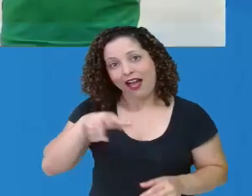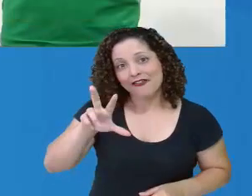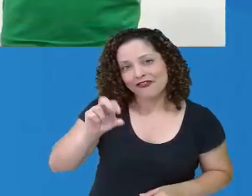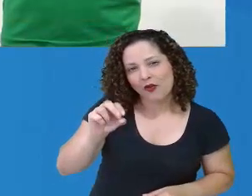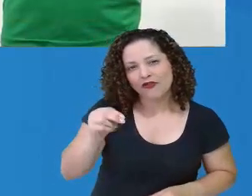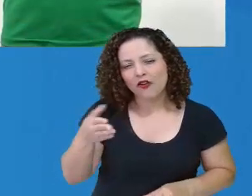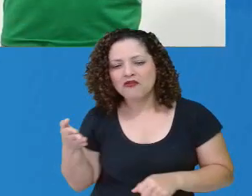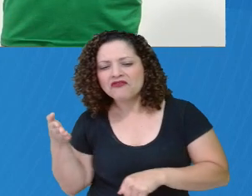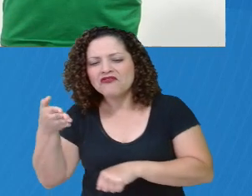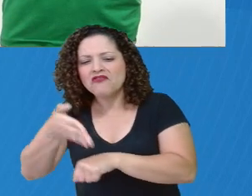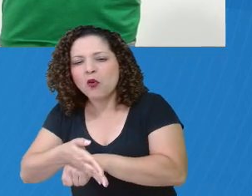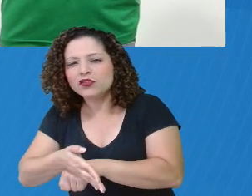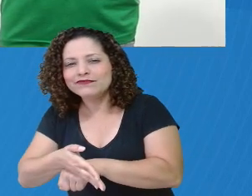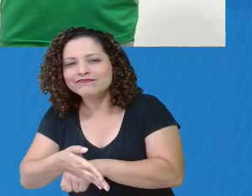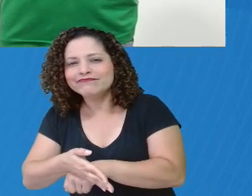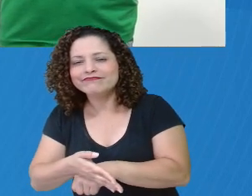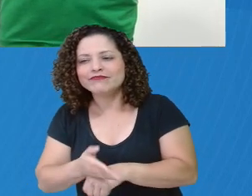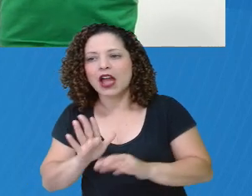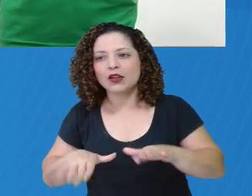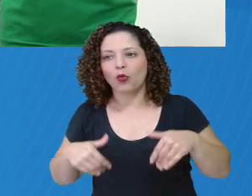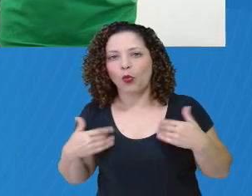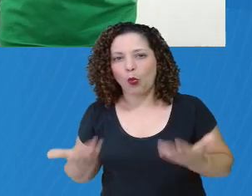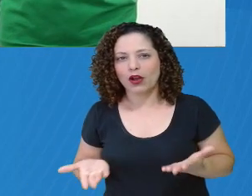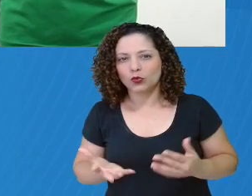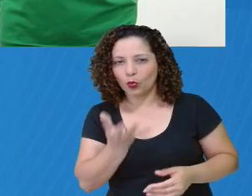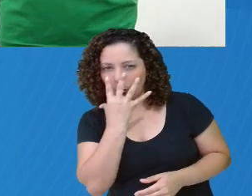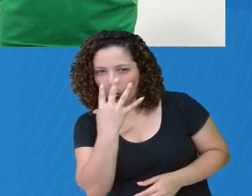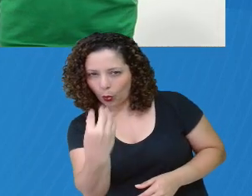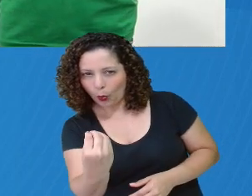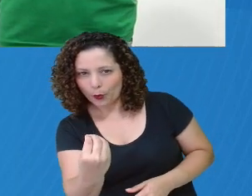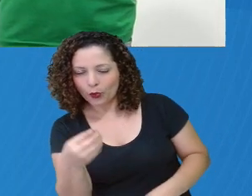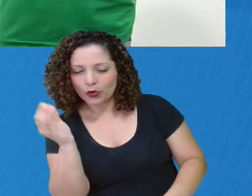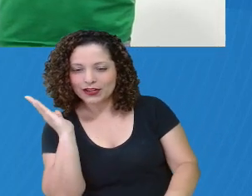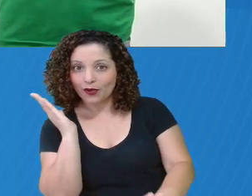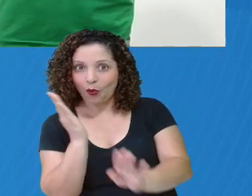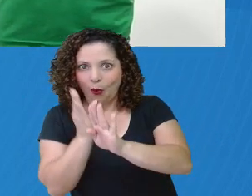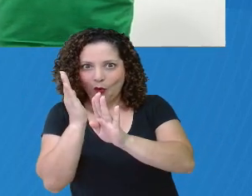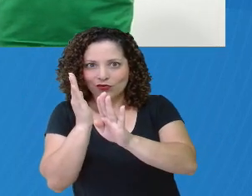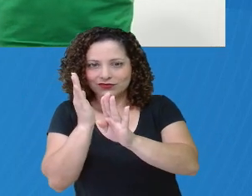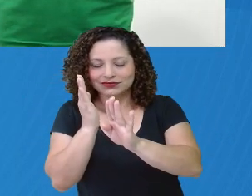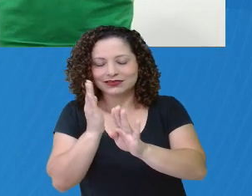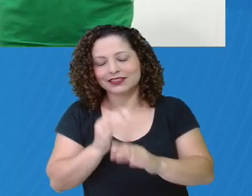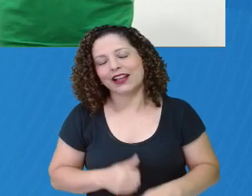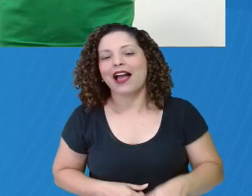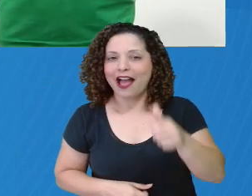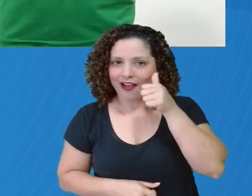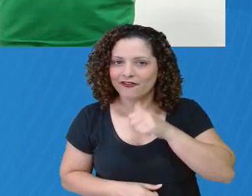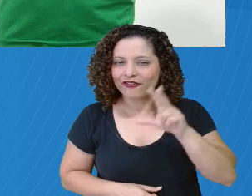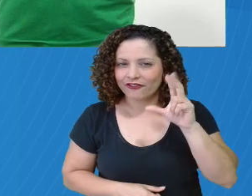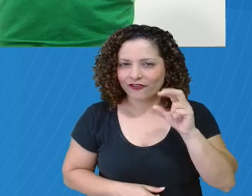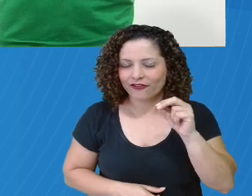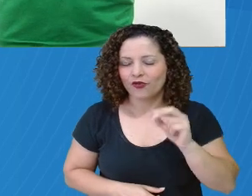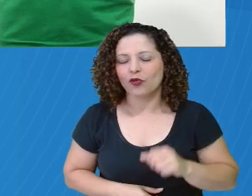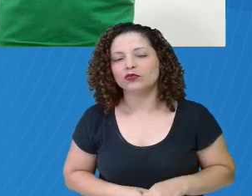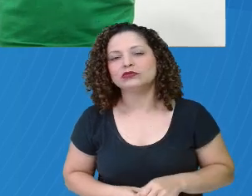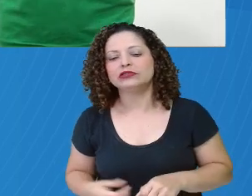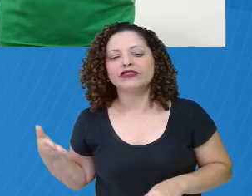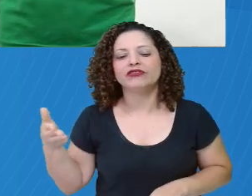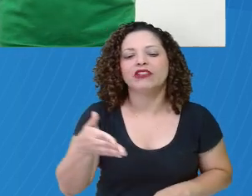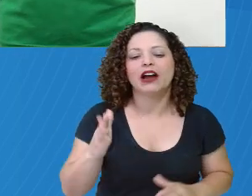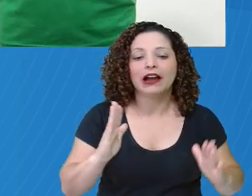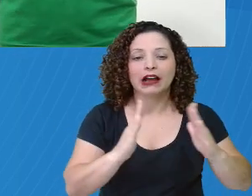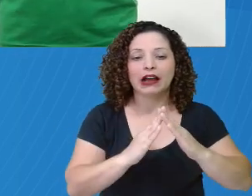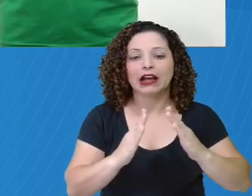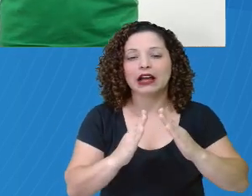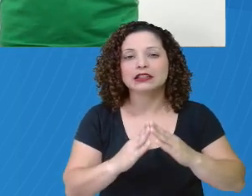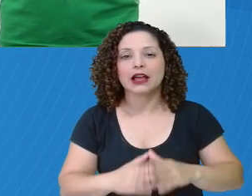Ao encontrá-la, quando o lobo encontra a vovó, né? Encontra a casa, ele faz o quê?